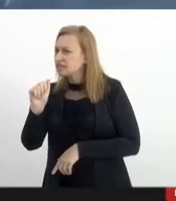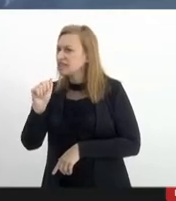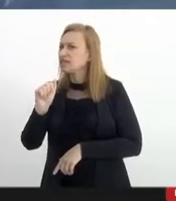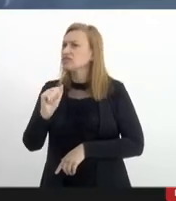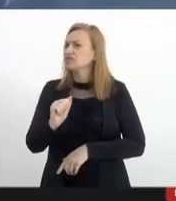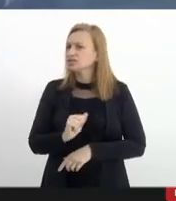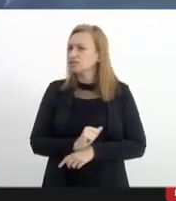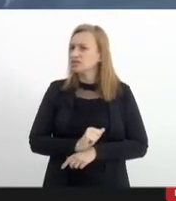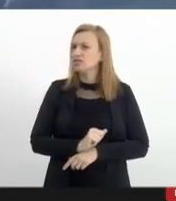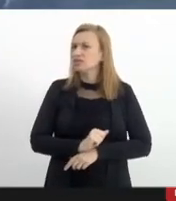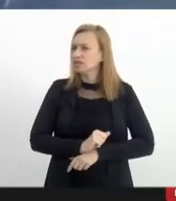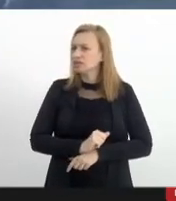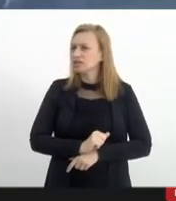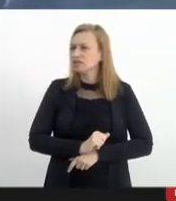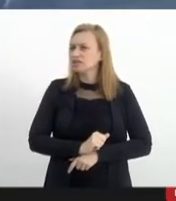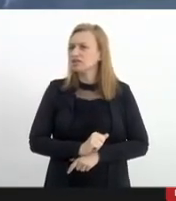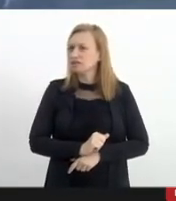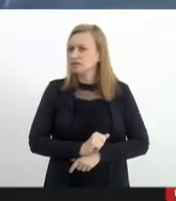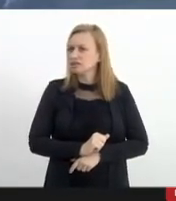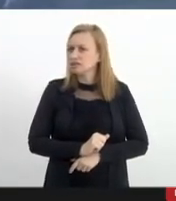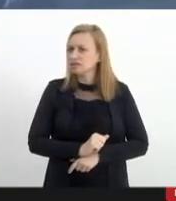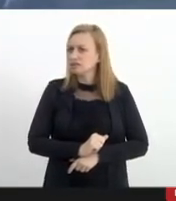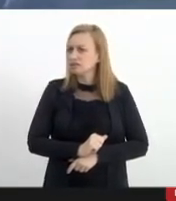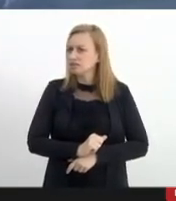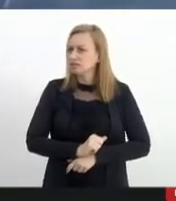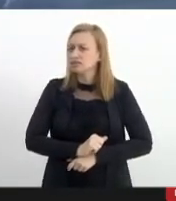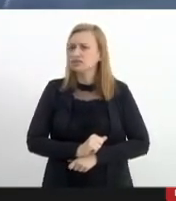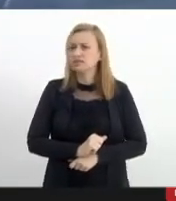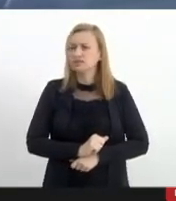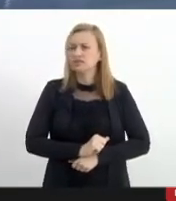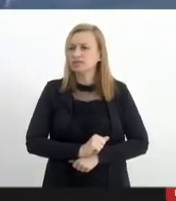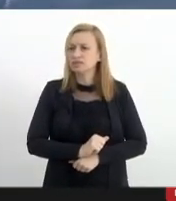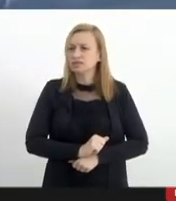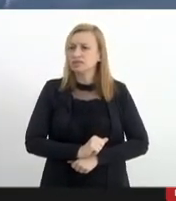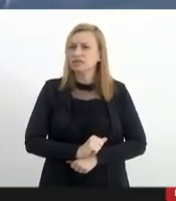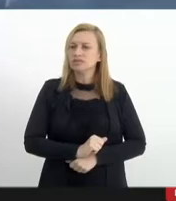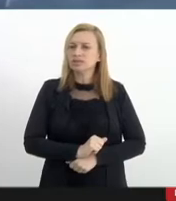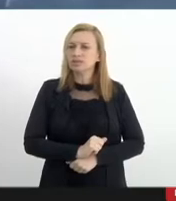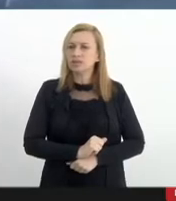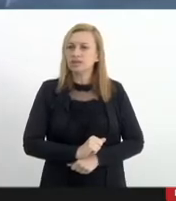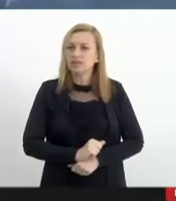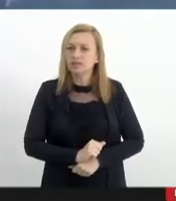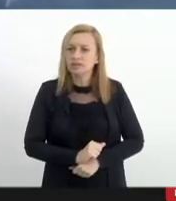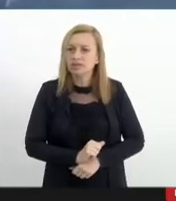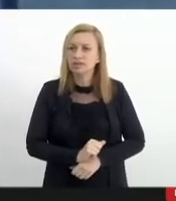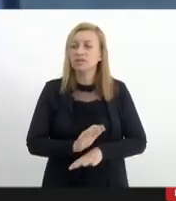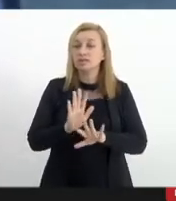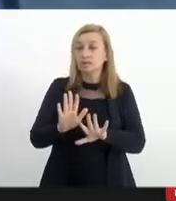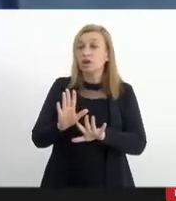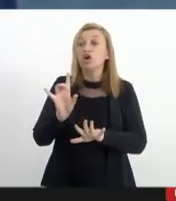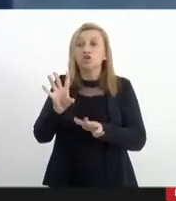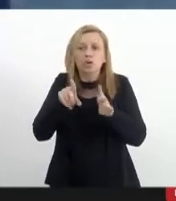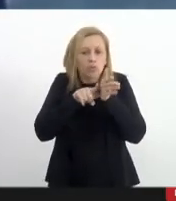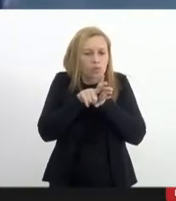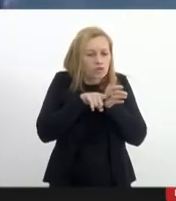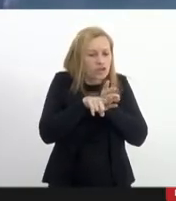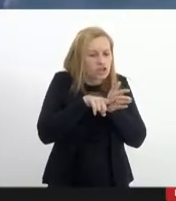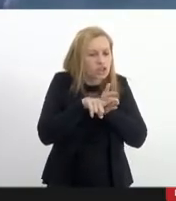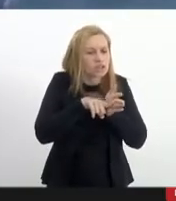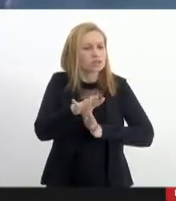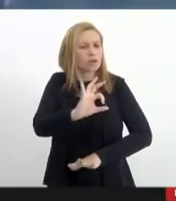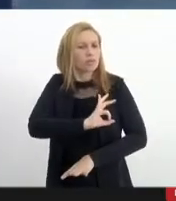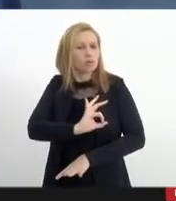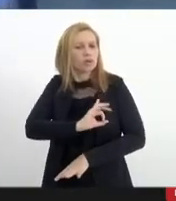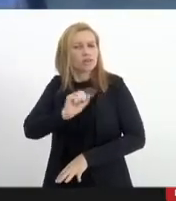que tente atribuir previamente informações que apenas a investigação, tanto a da Polícia